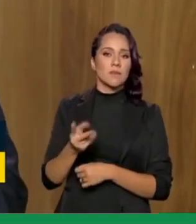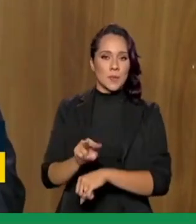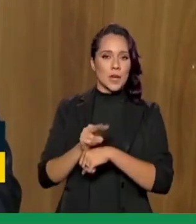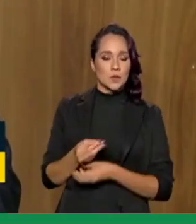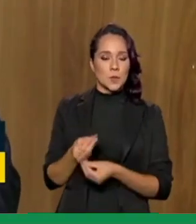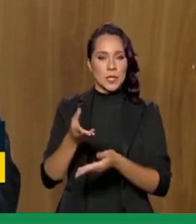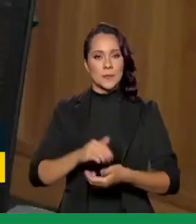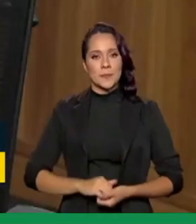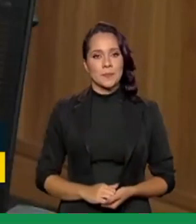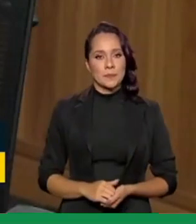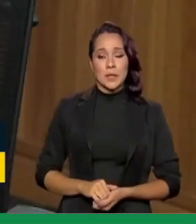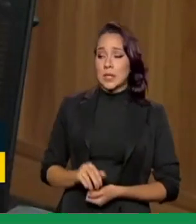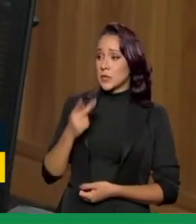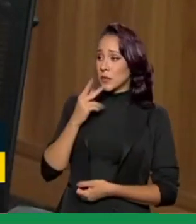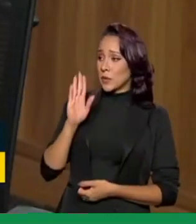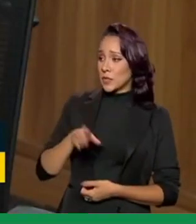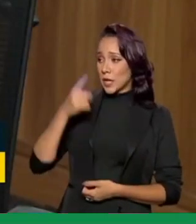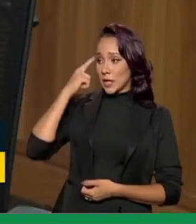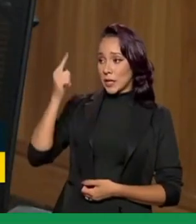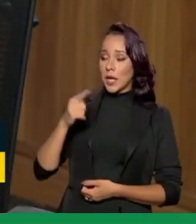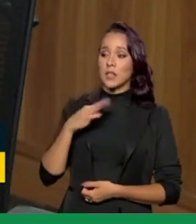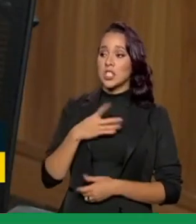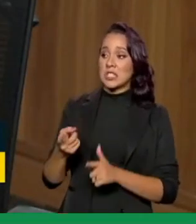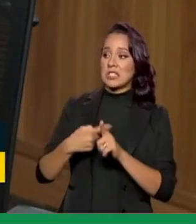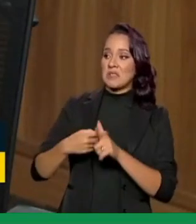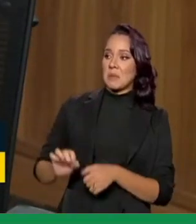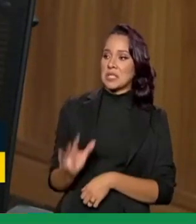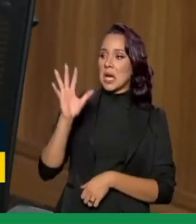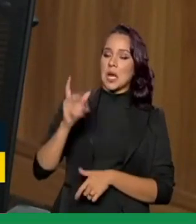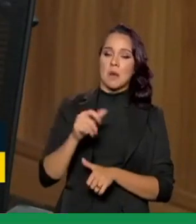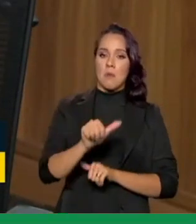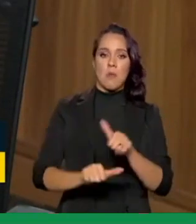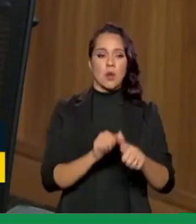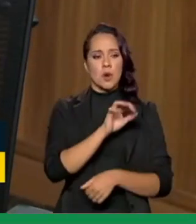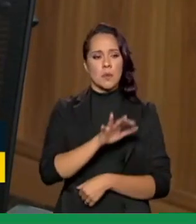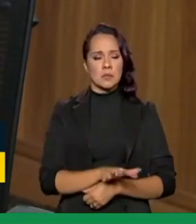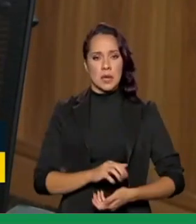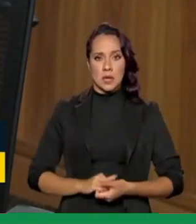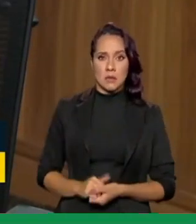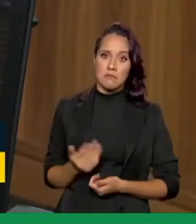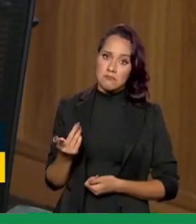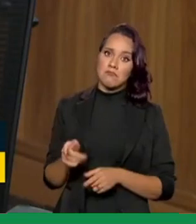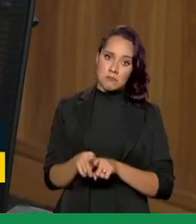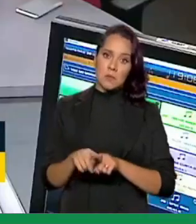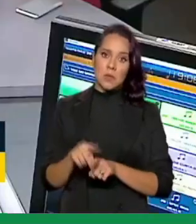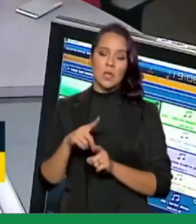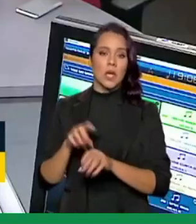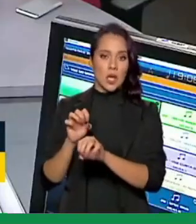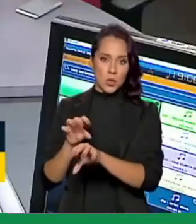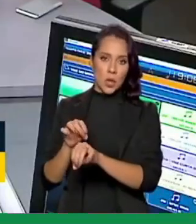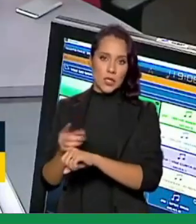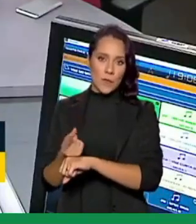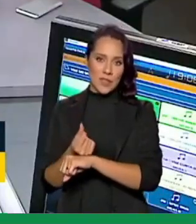consignado. Agora, o senhor mencionou a ideia de trocar uma dívida mais cara por uma mais barata. Isso tudo envolve também educação